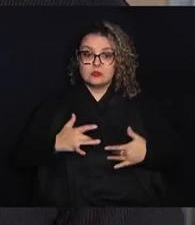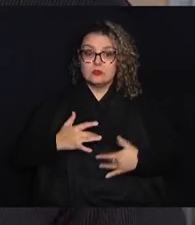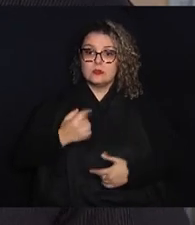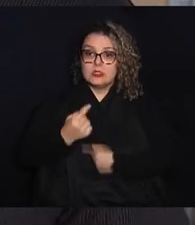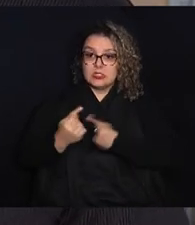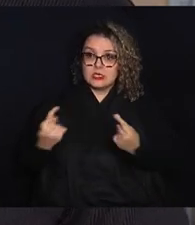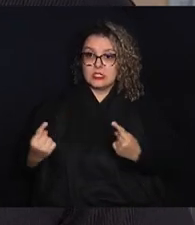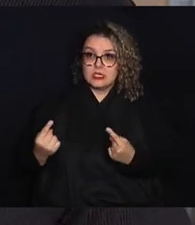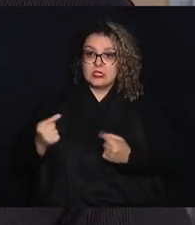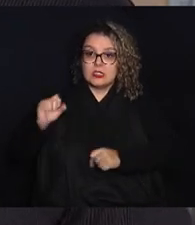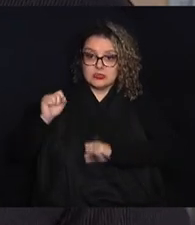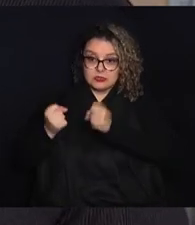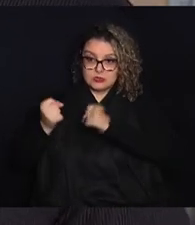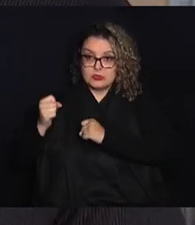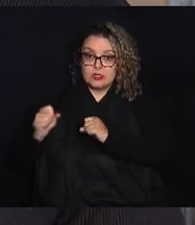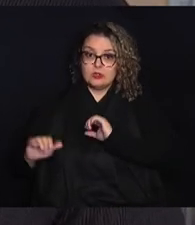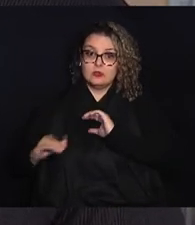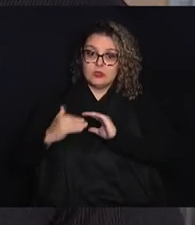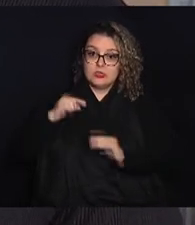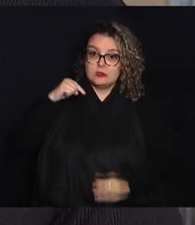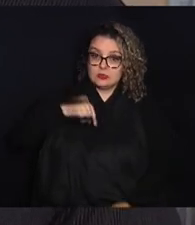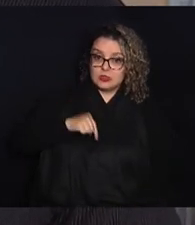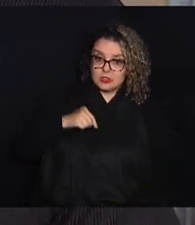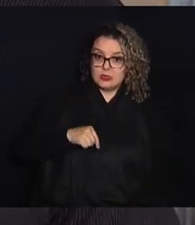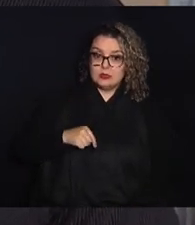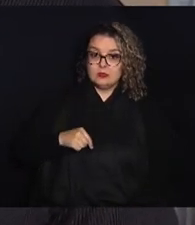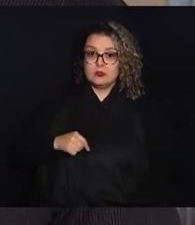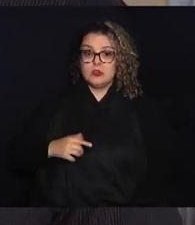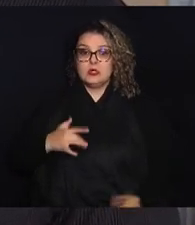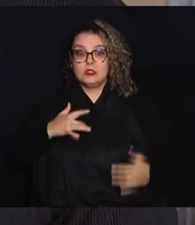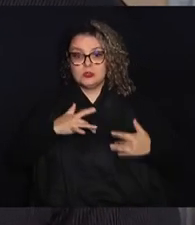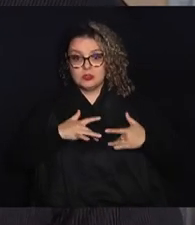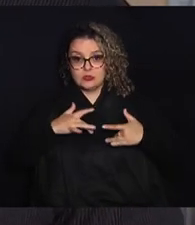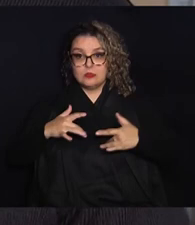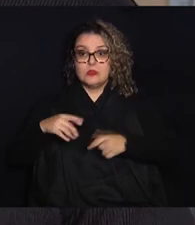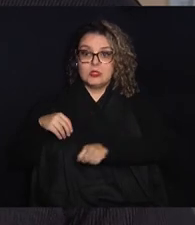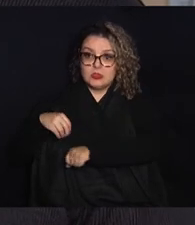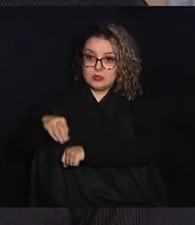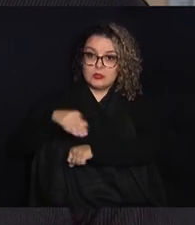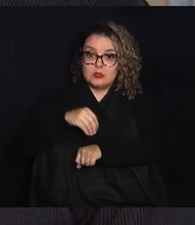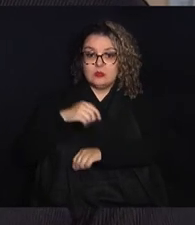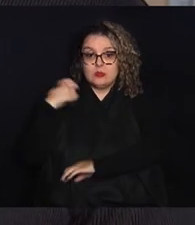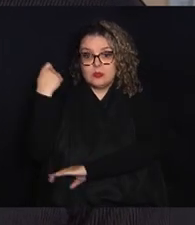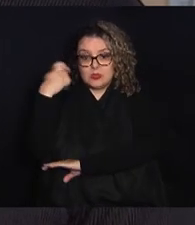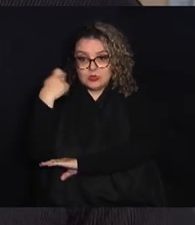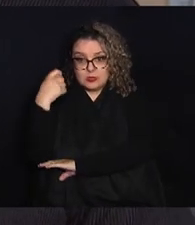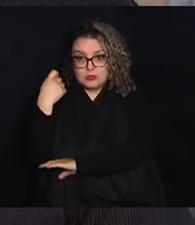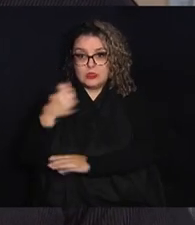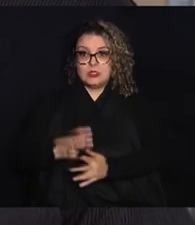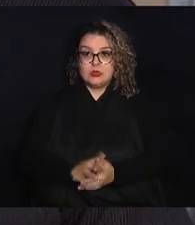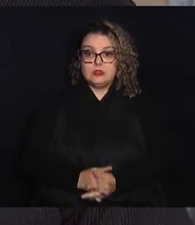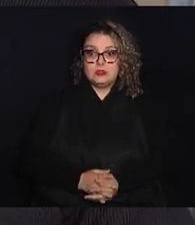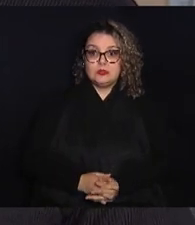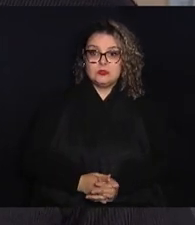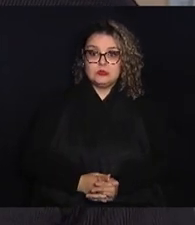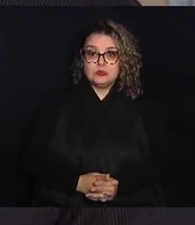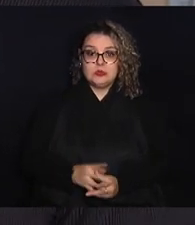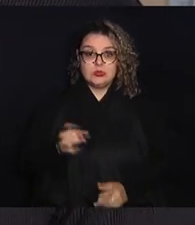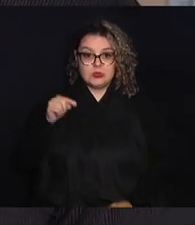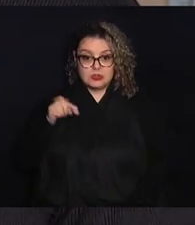enviar para cá essas ações para que a gente encaminhe para o Rio Grande do Sul. E isso daí,